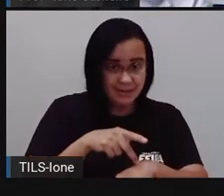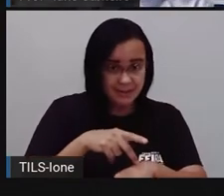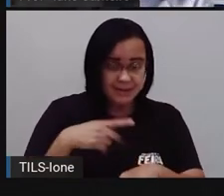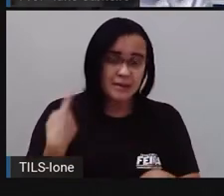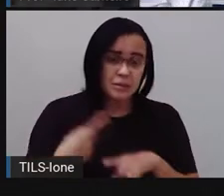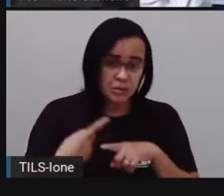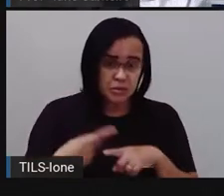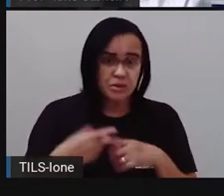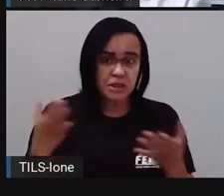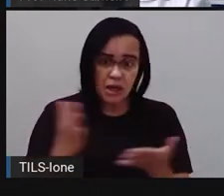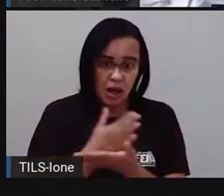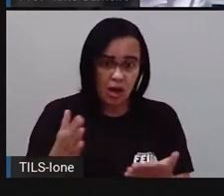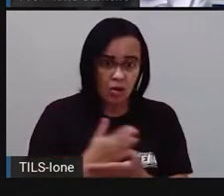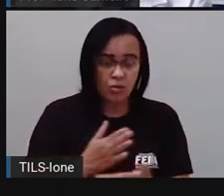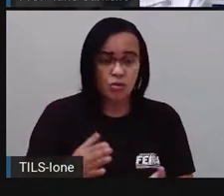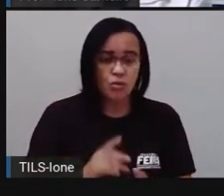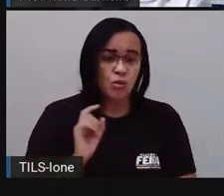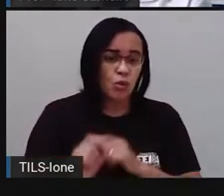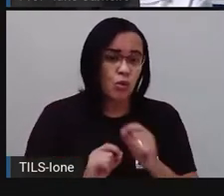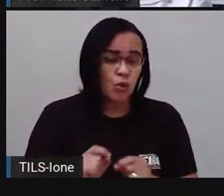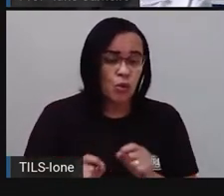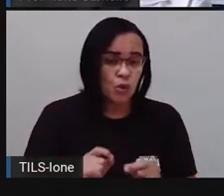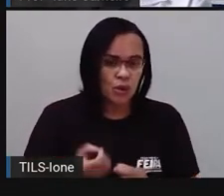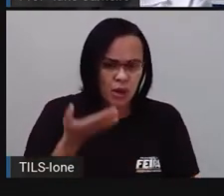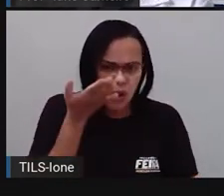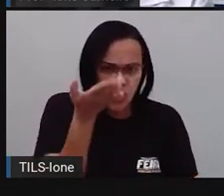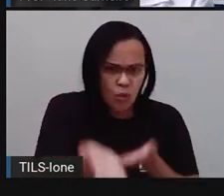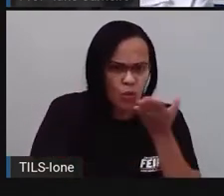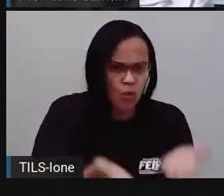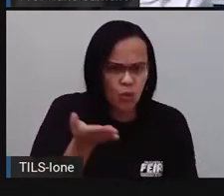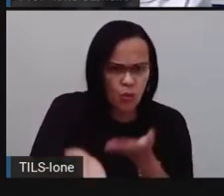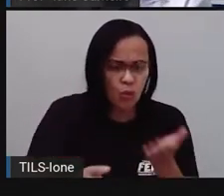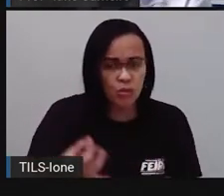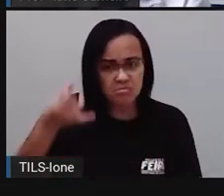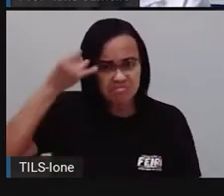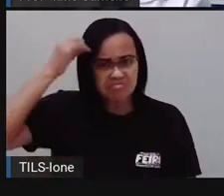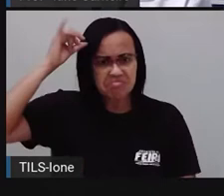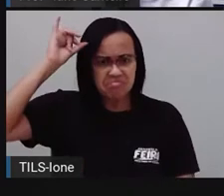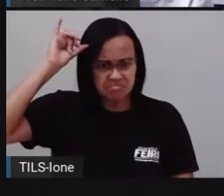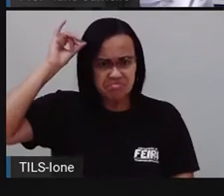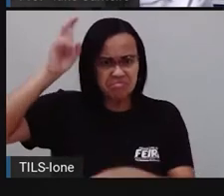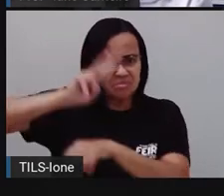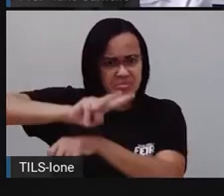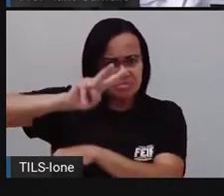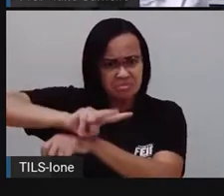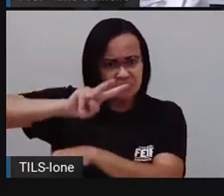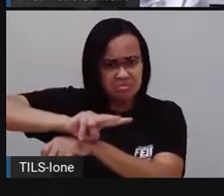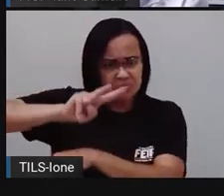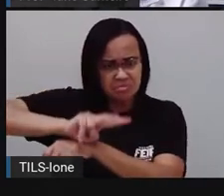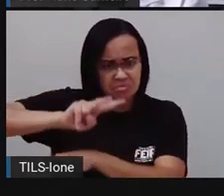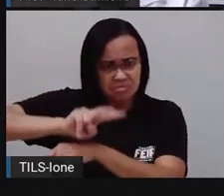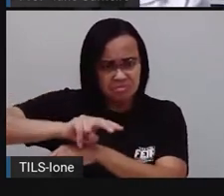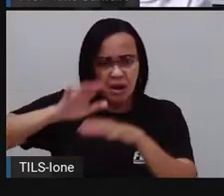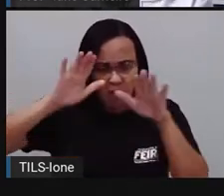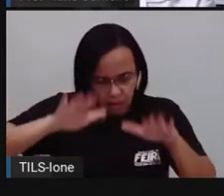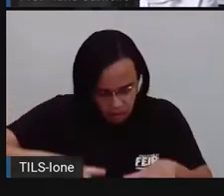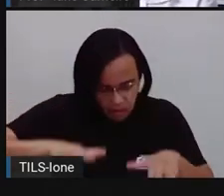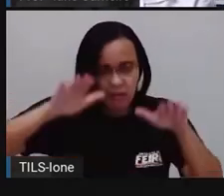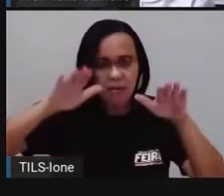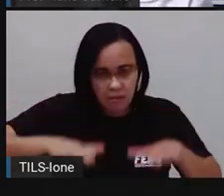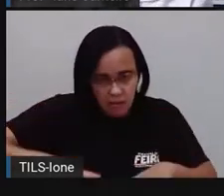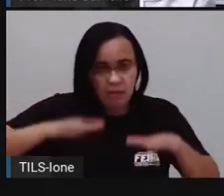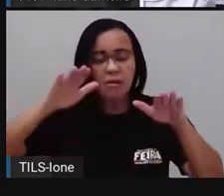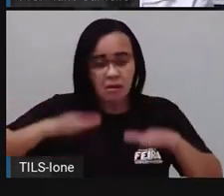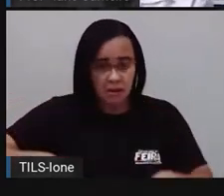ser sagrado e eles protegem. Eles não se alimentam da vaca, né? Eles cuidam da vaca como se fosse um ser sagrado mesmo. Já